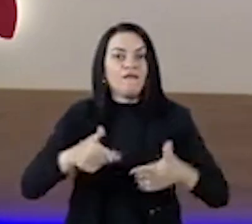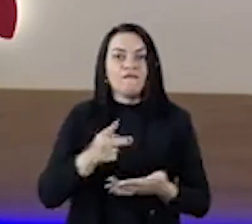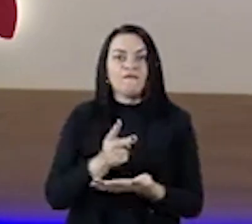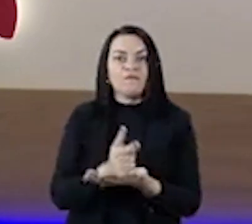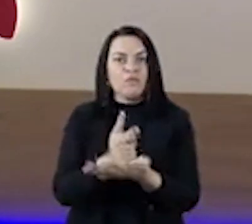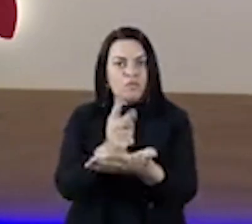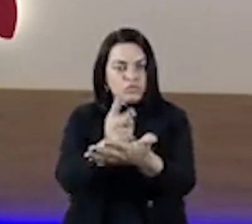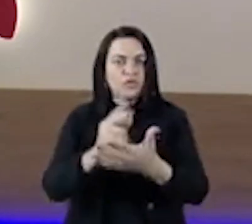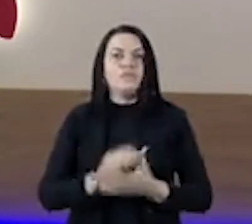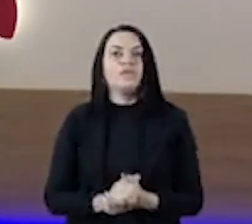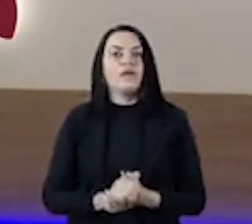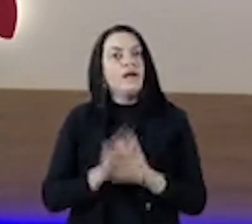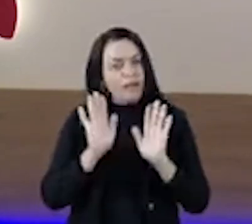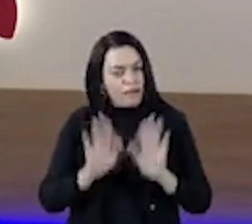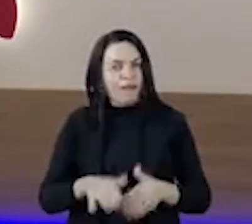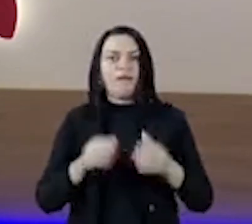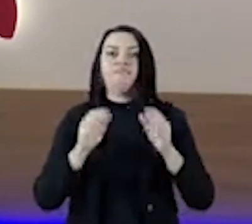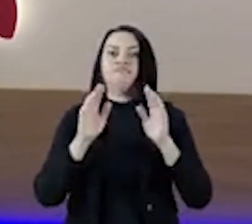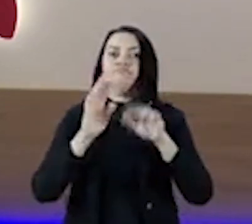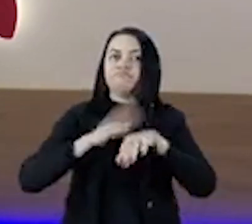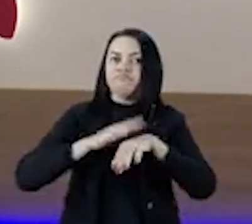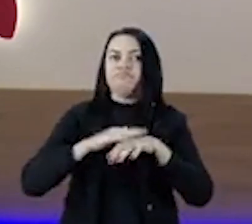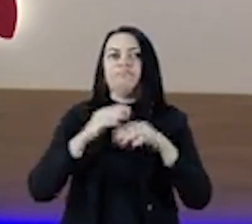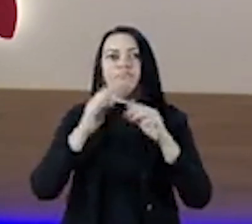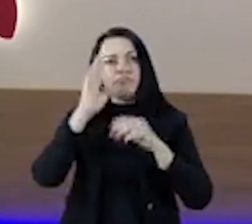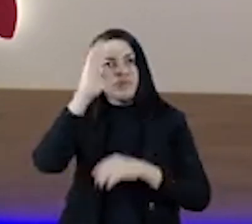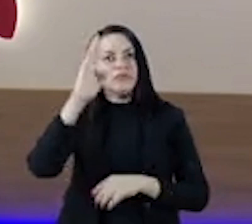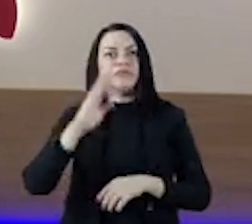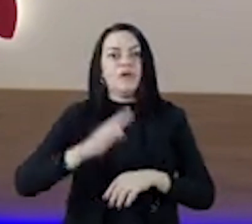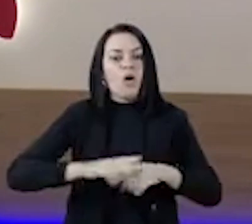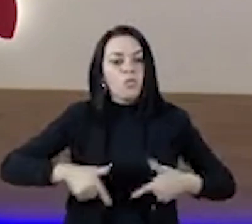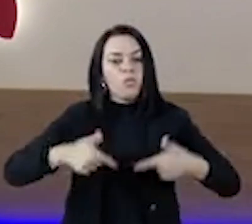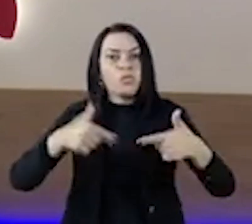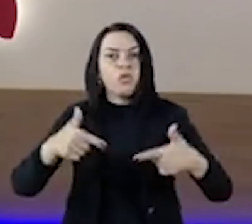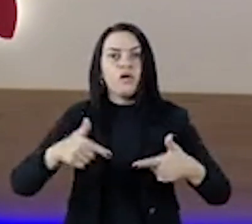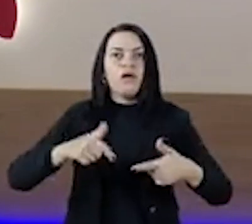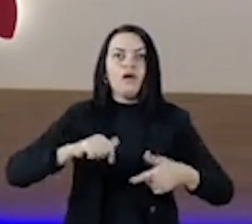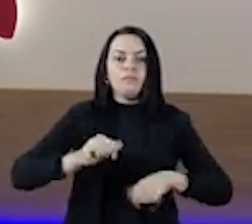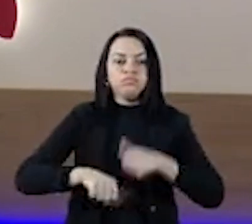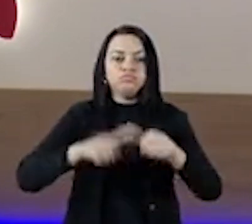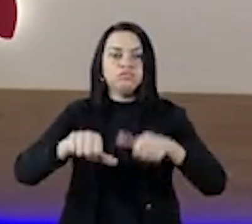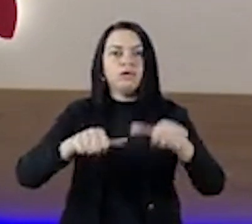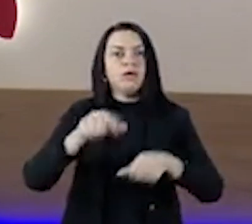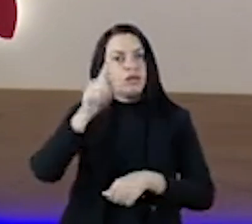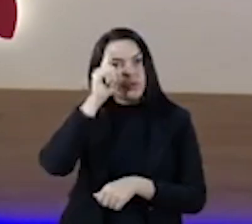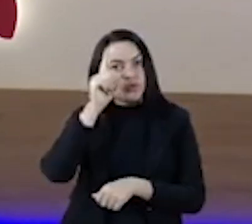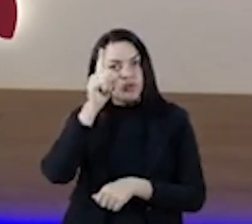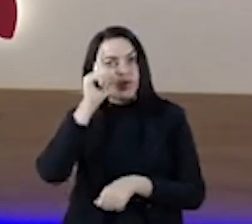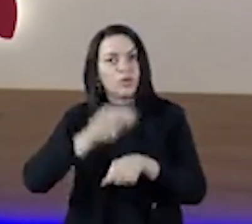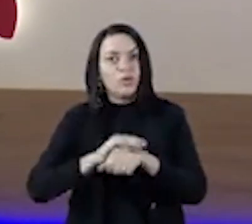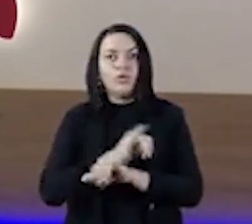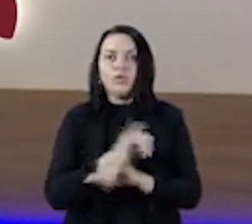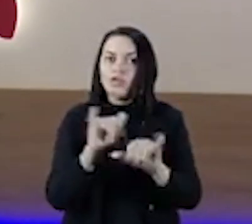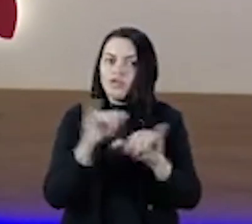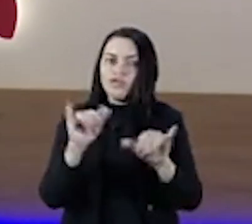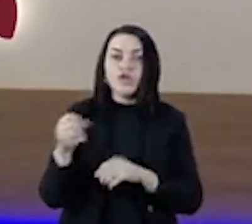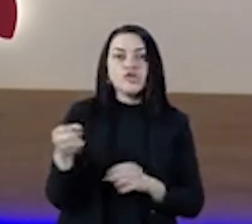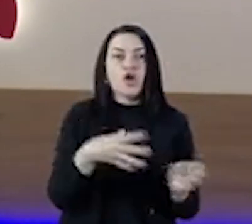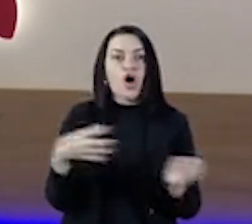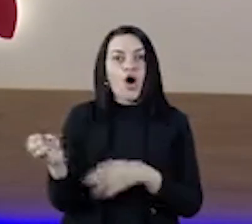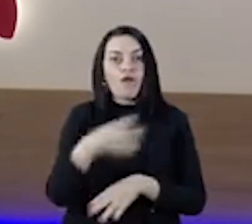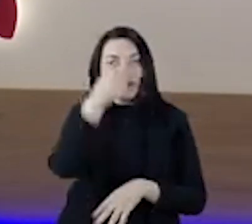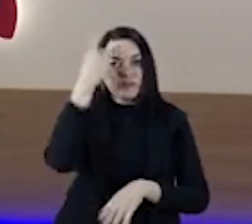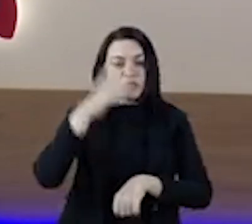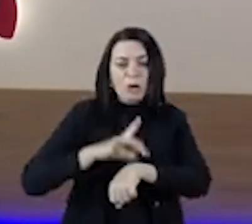permanece Essa é a mensagem principal O desafio se atualiza todos os dias Com a informação de novas